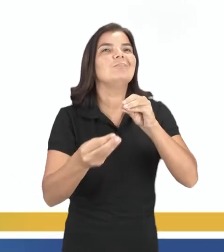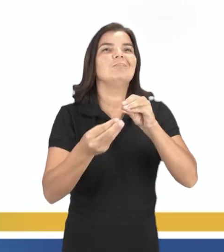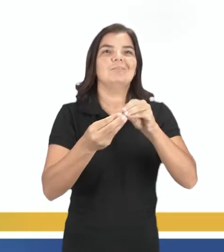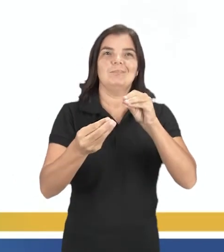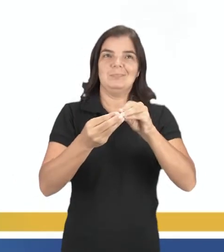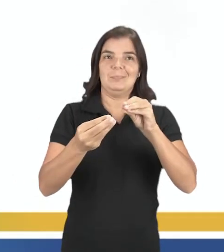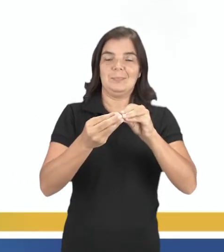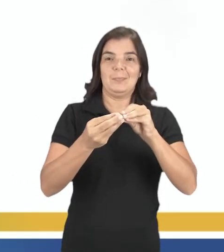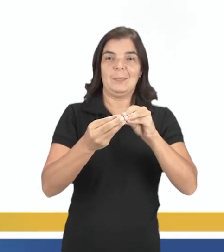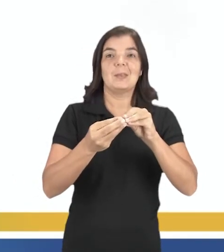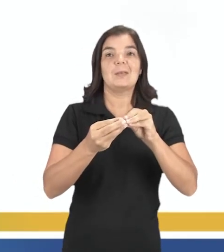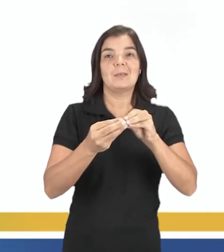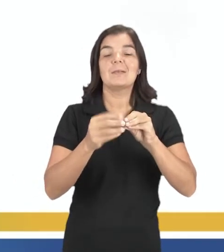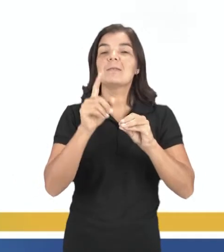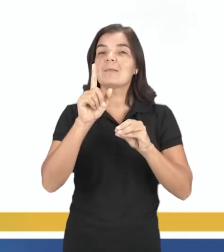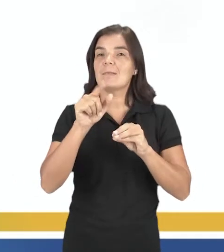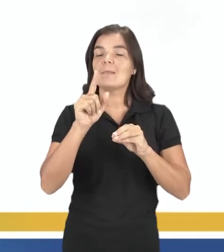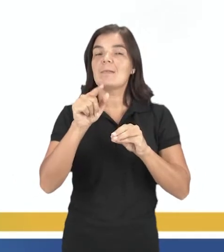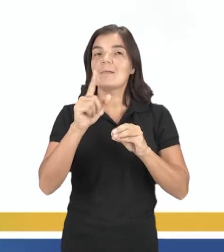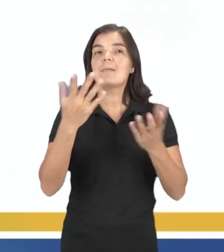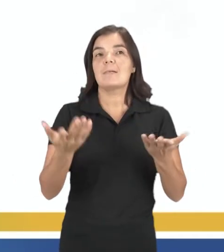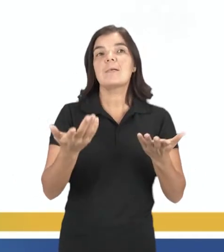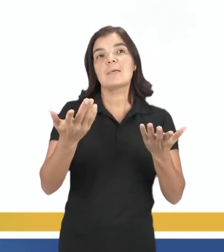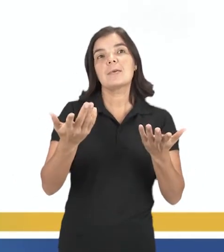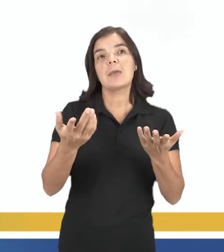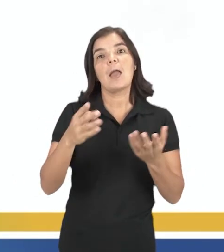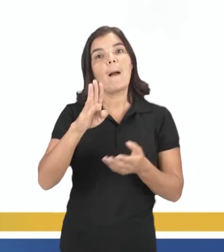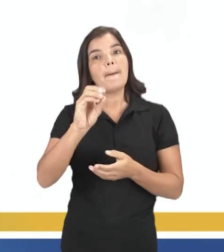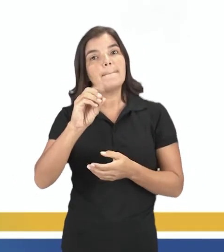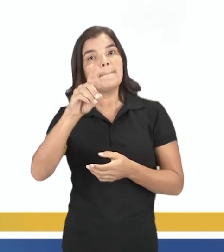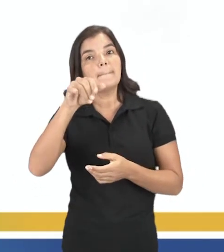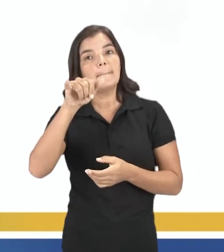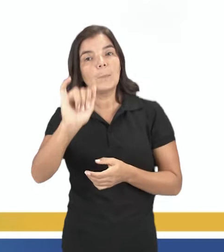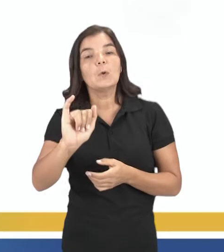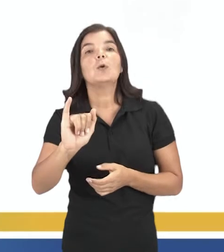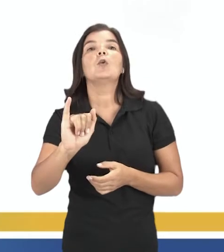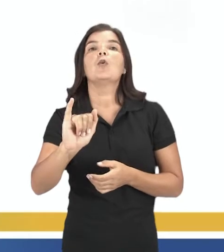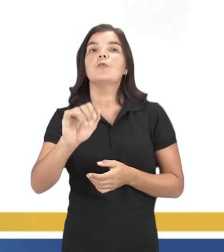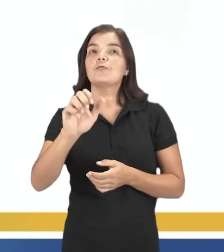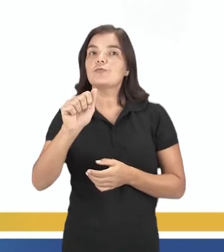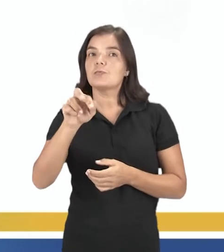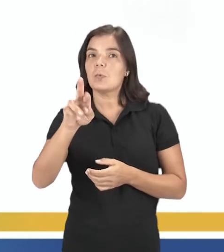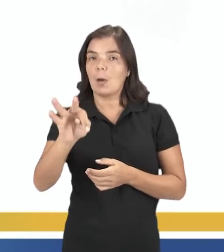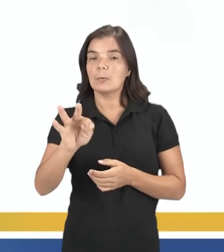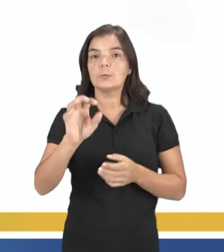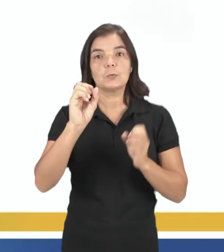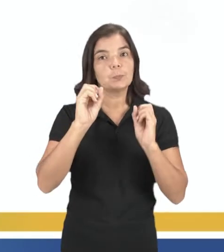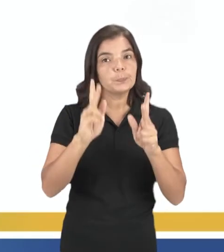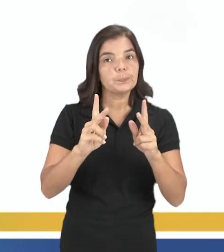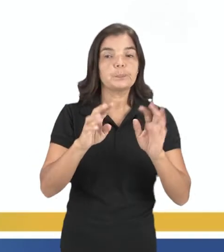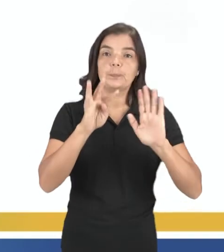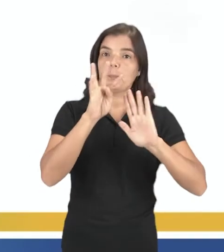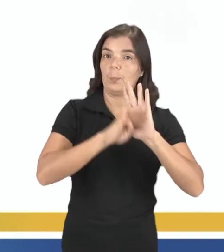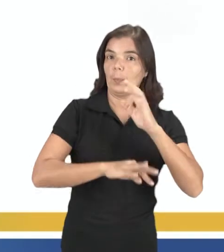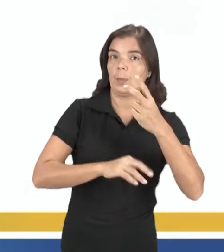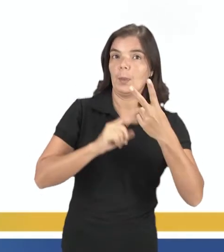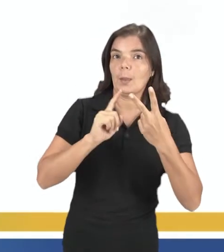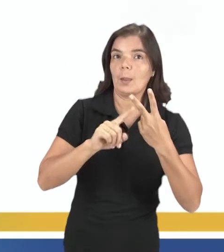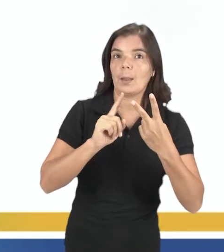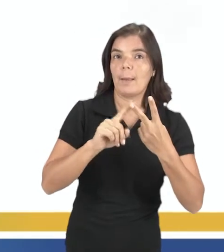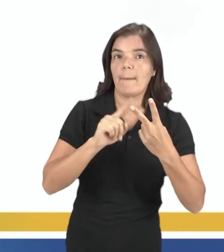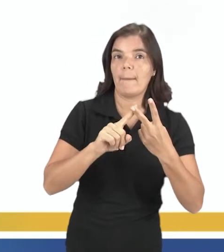elementar pessoal, certo? O que é inerante à body art, ok? No texto 2,